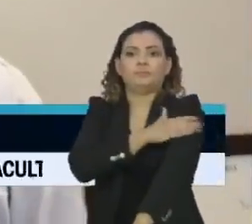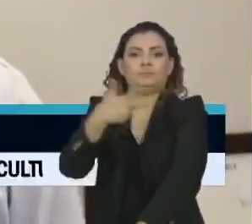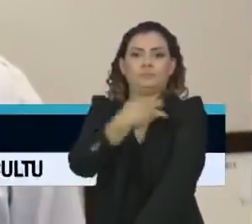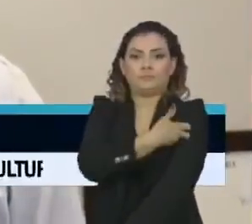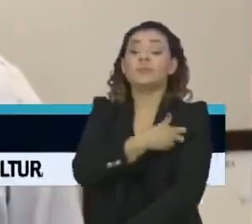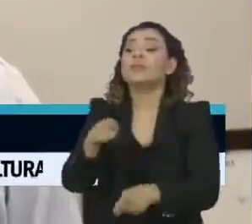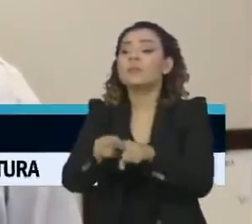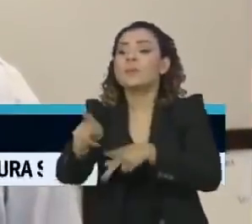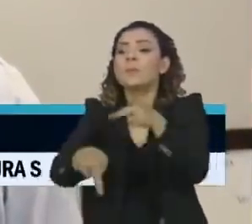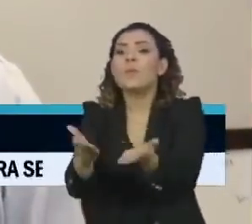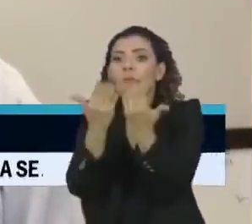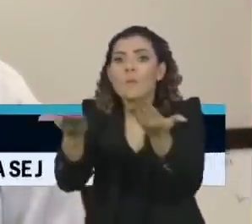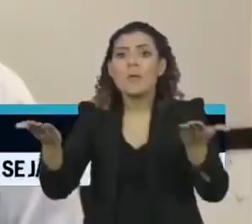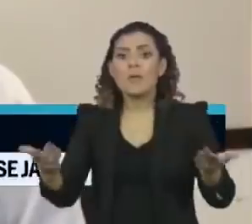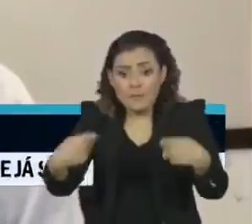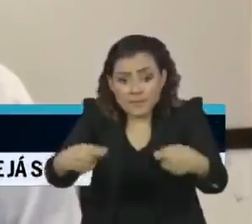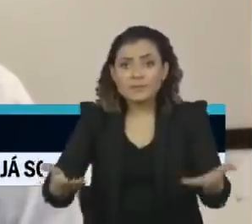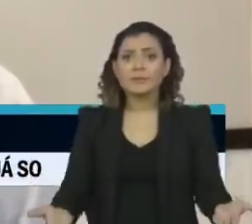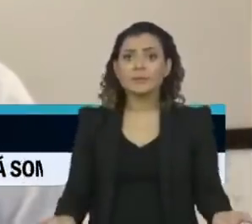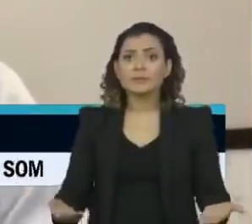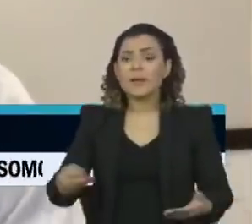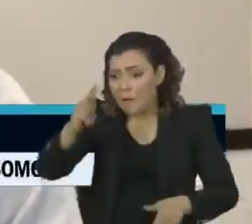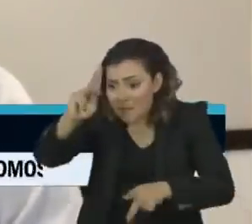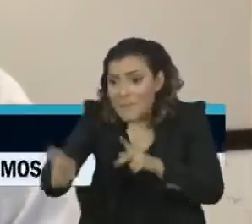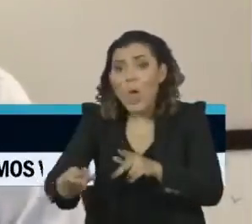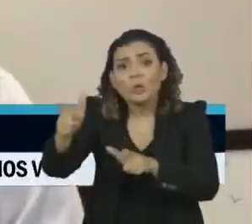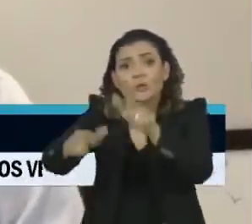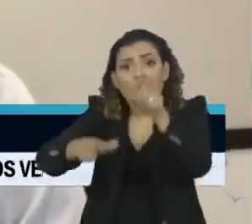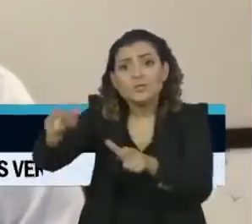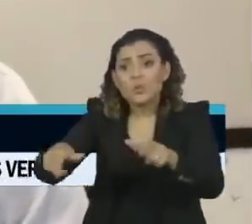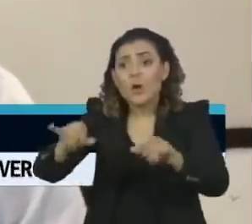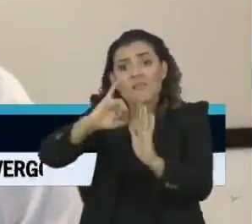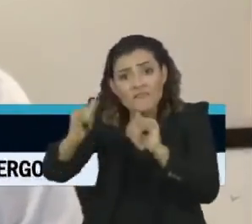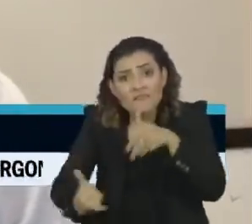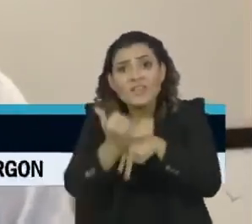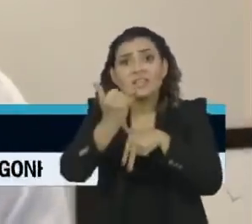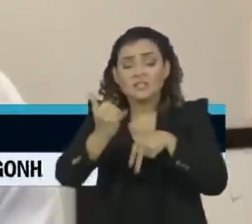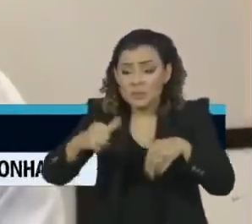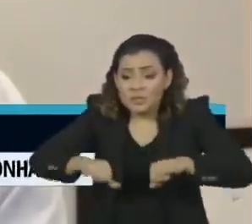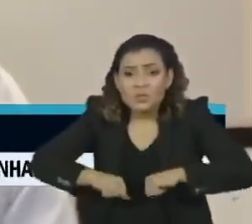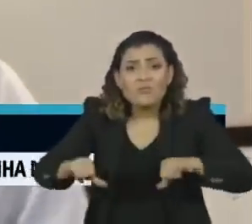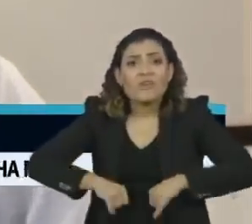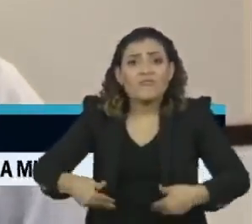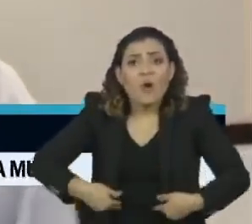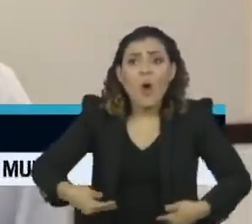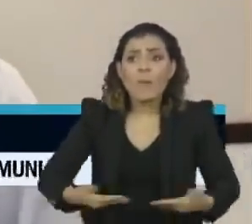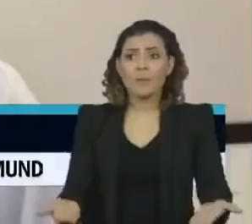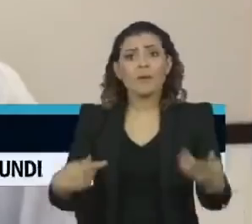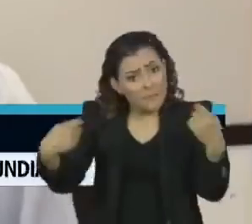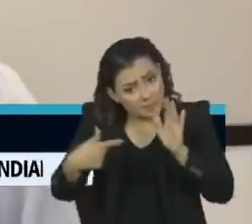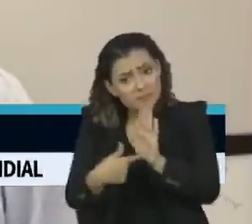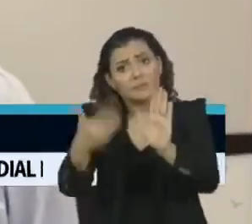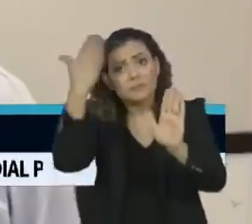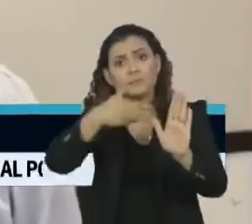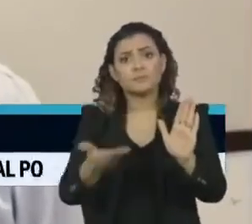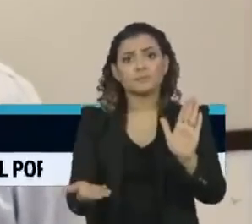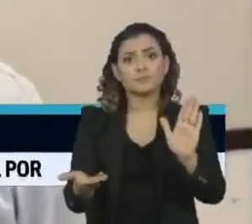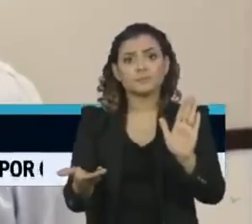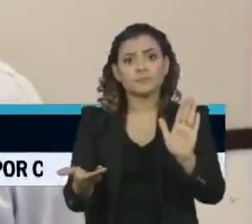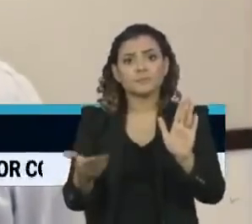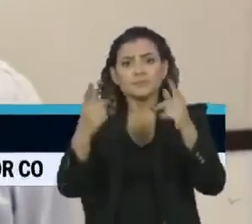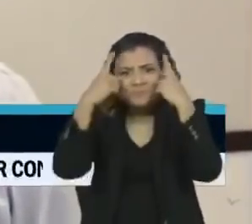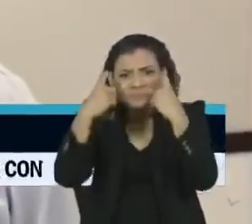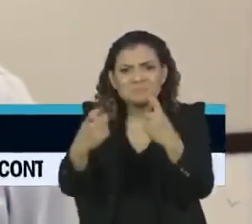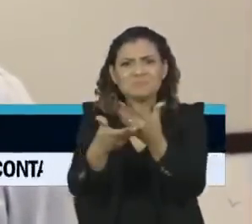prato dos brasileiros. As milhares de vítimas desta pandemia exigem isso de nós. A